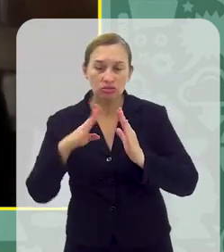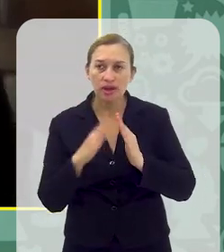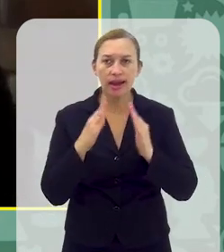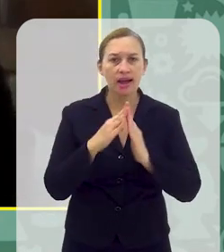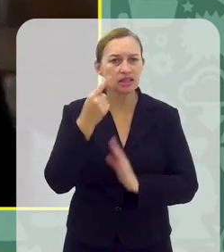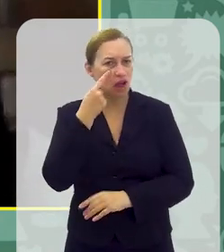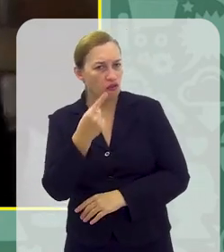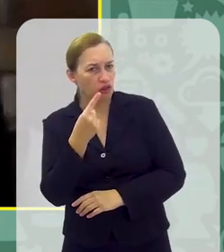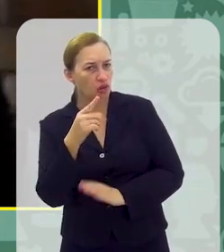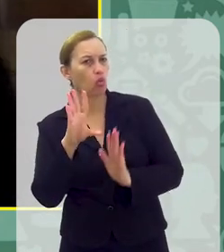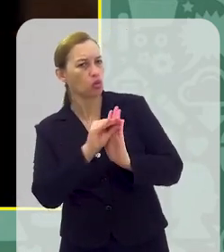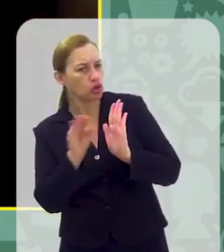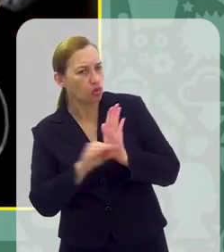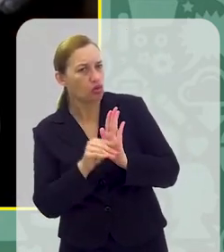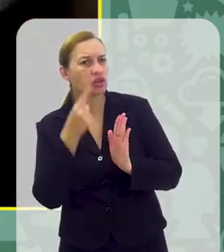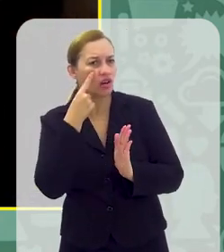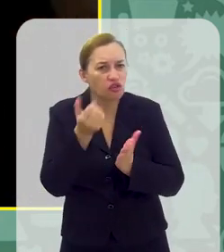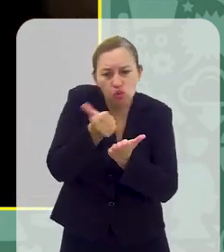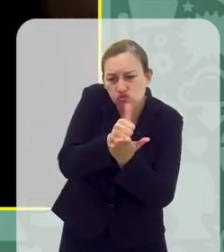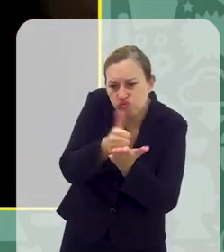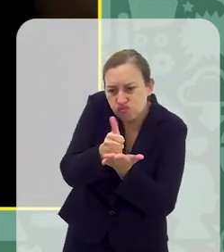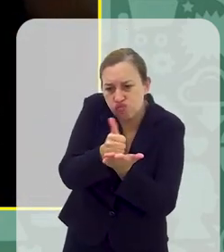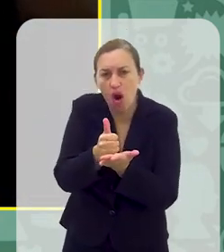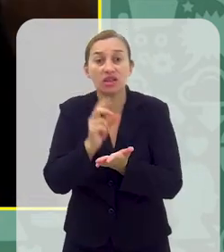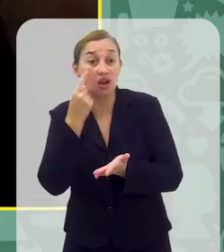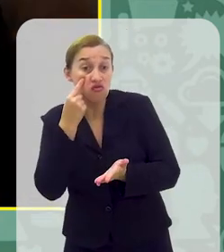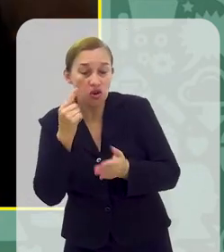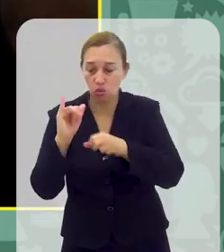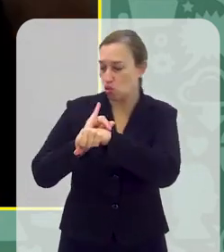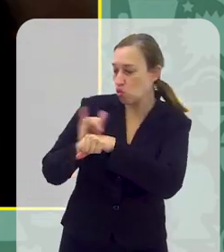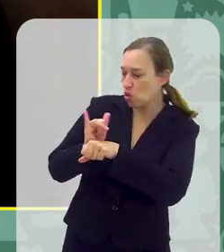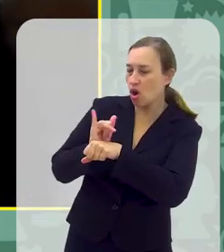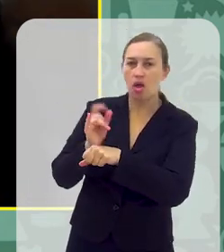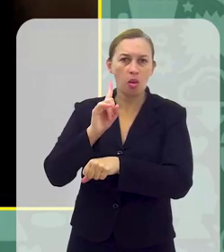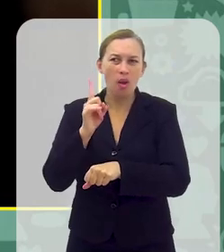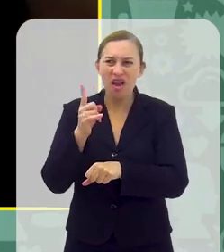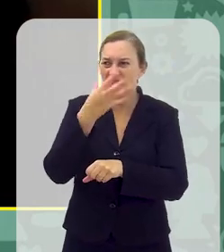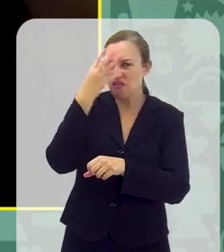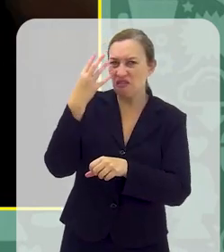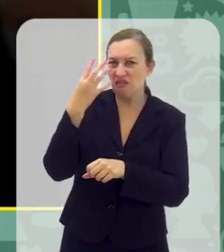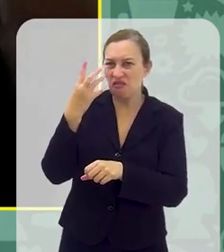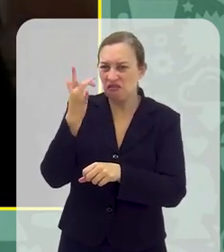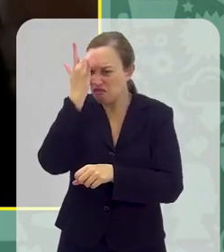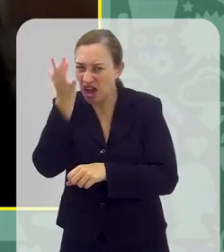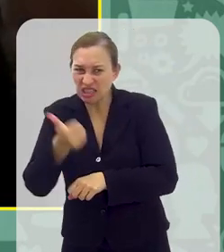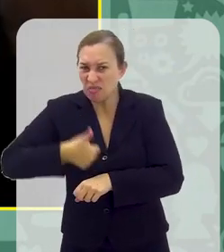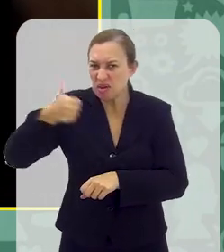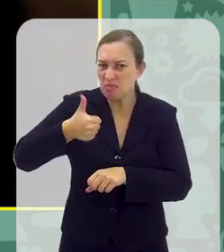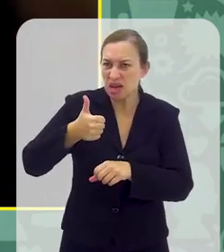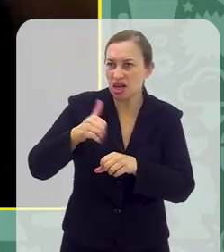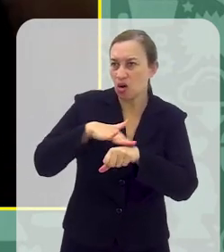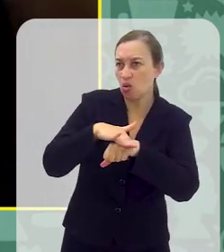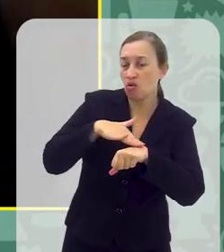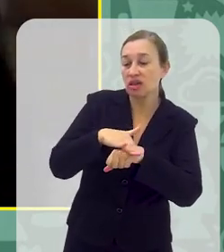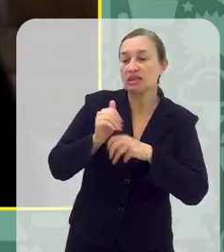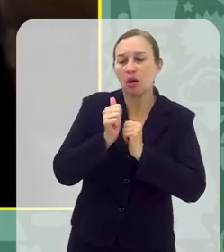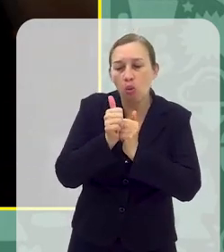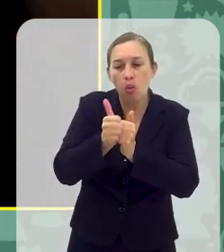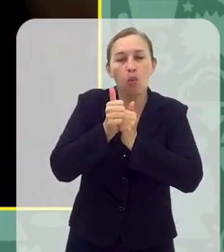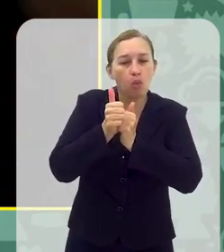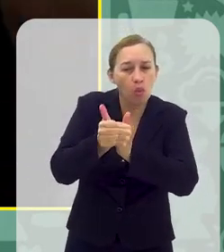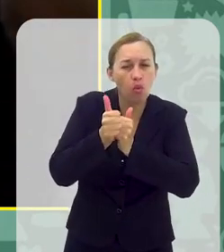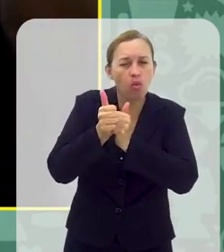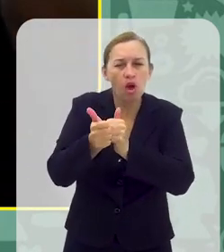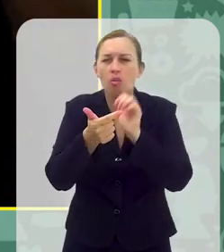conteúdo Tá vendo esse youtuber, tá jogando esse jogo Não vai ser tão fácil Às vezes não vai ser numa primeira conversa, né? Vai ser ali